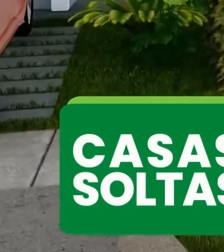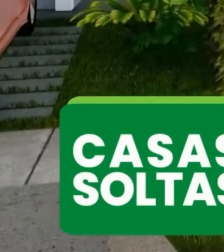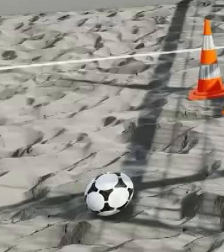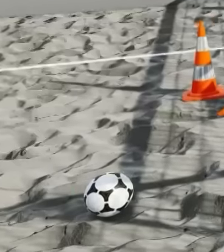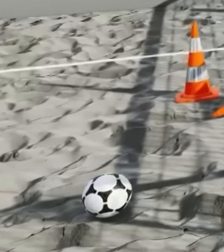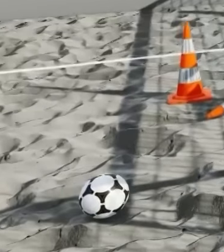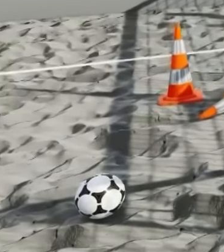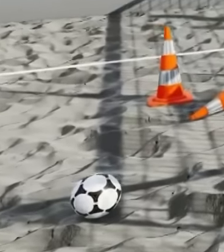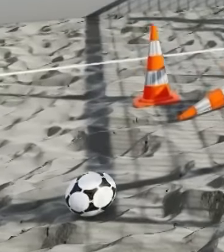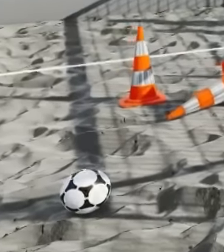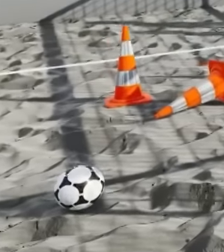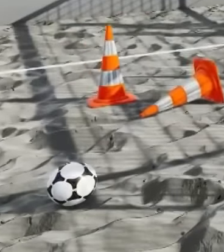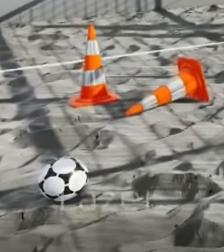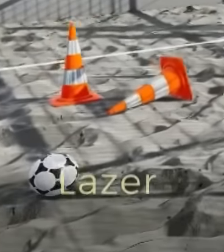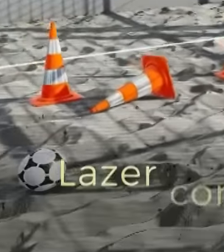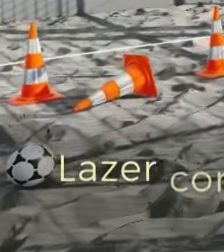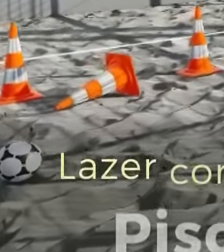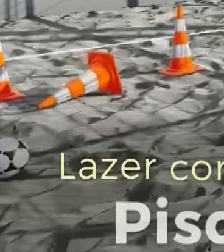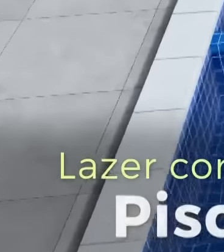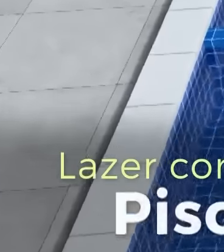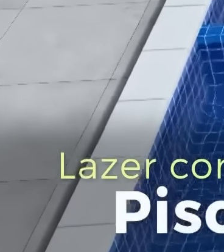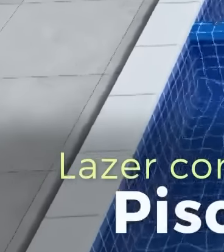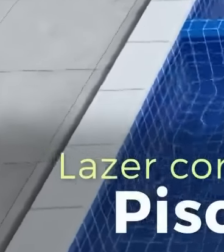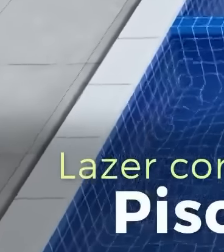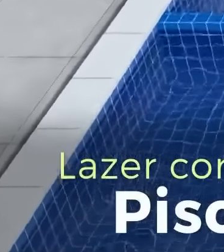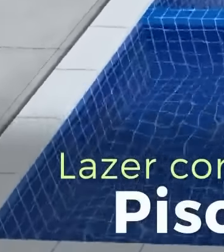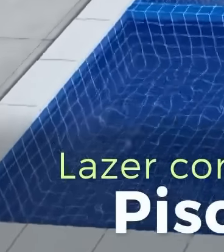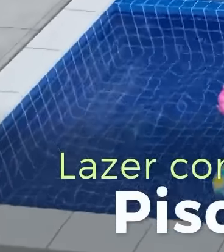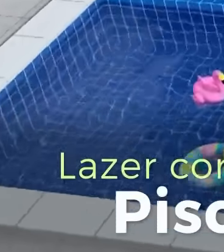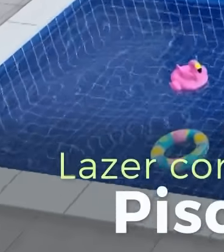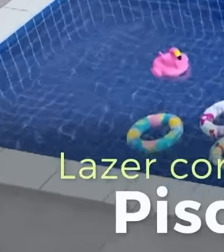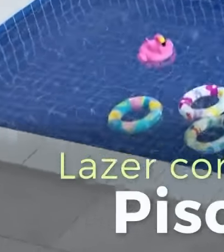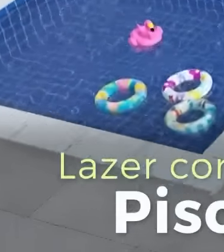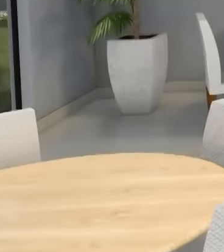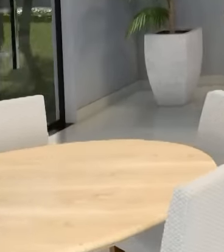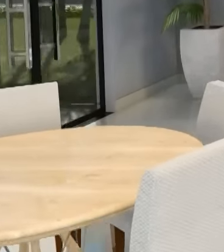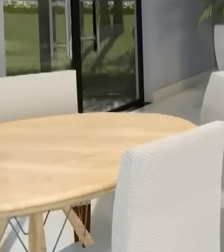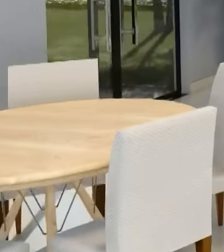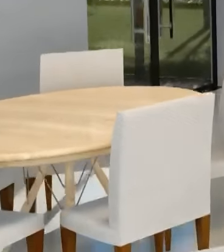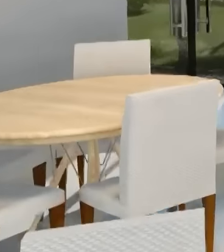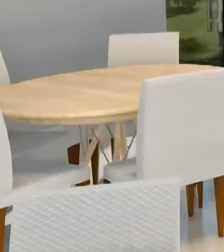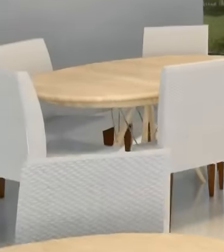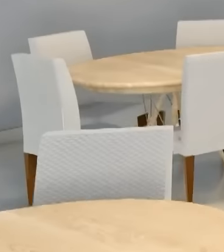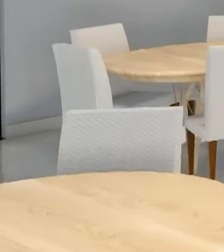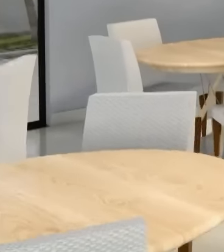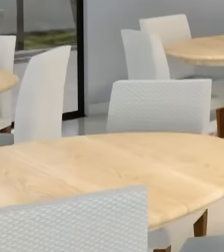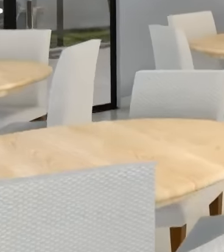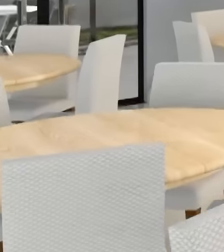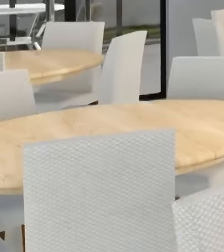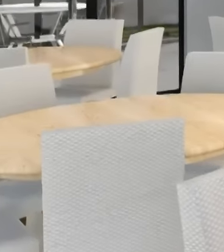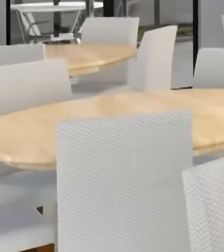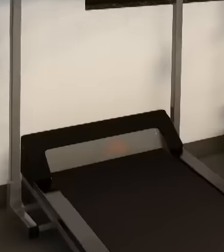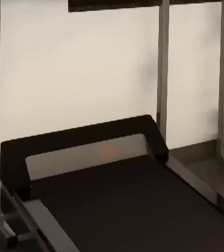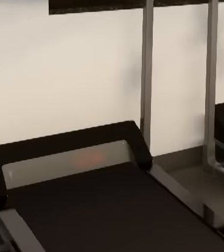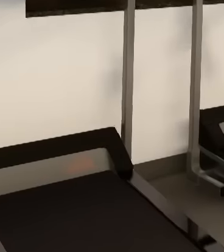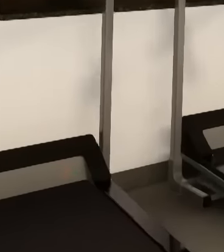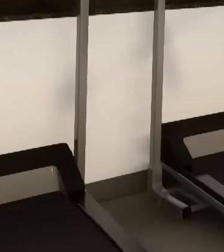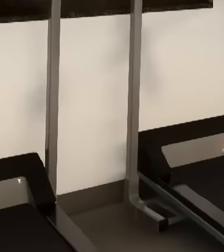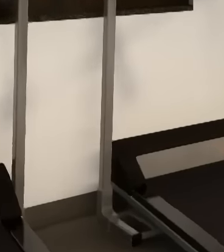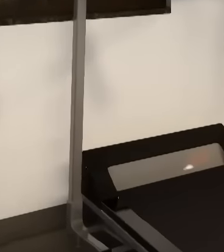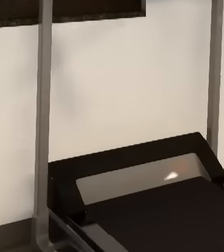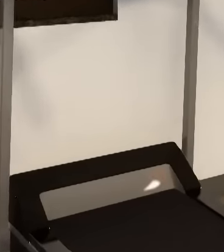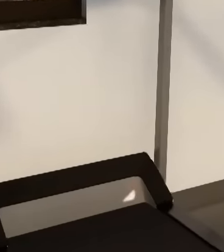fechado. Com infraestrutura de lazer completa. Inclusive, piscina. Entrada em até 36 vezes. E